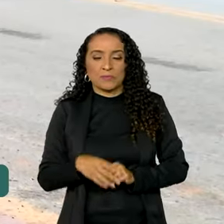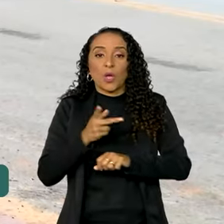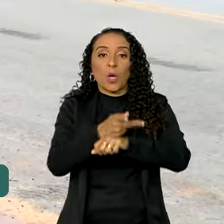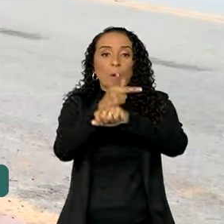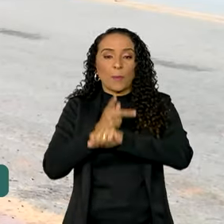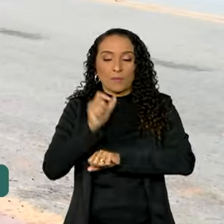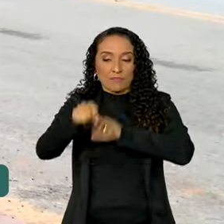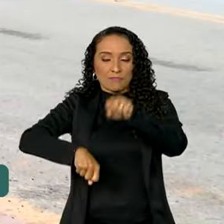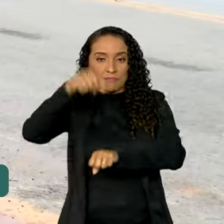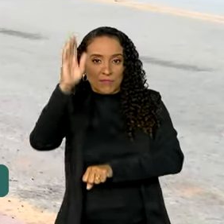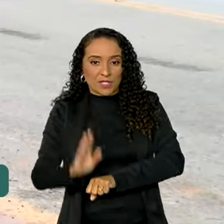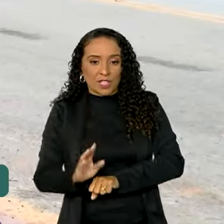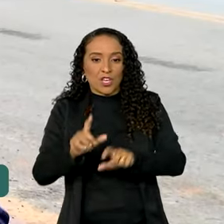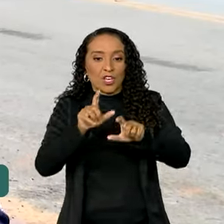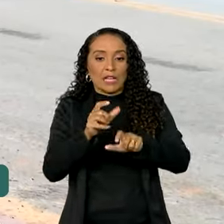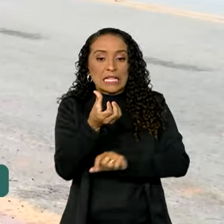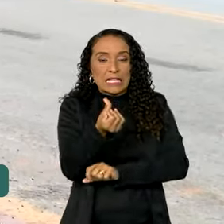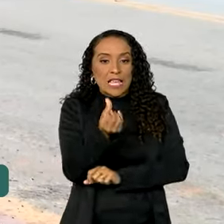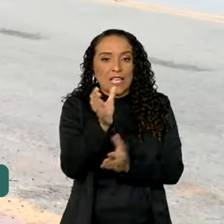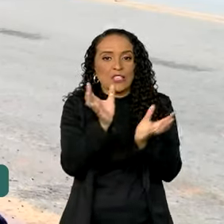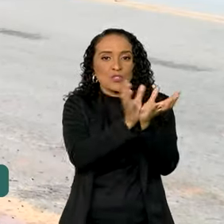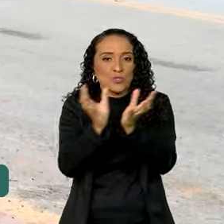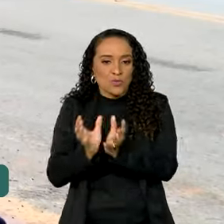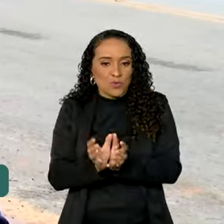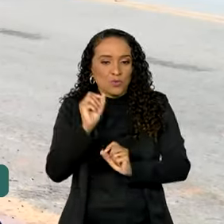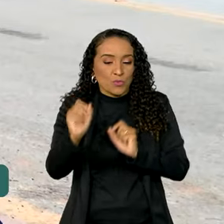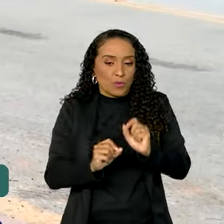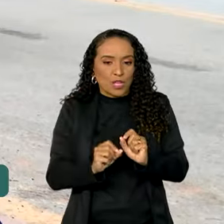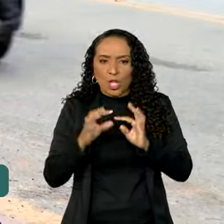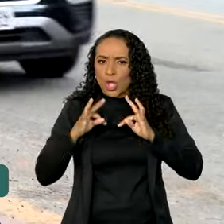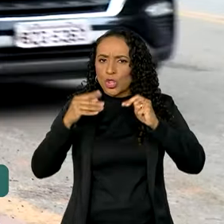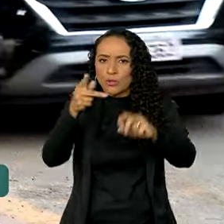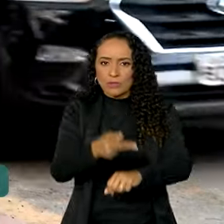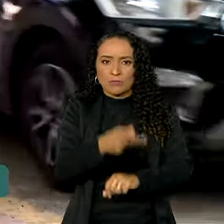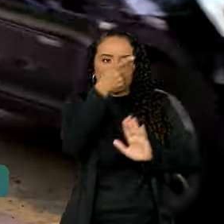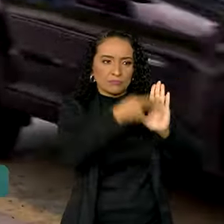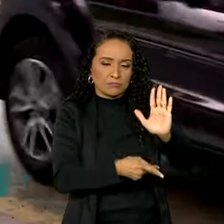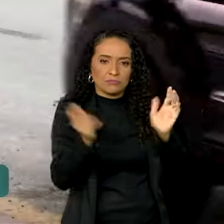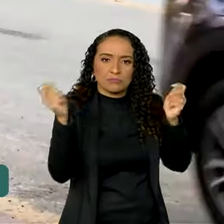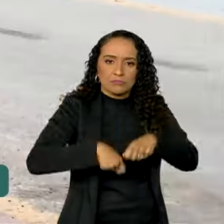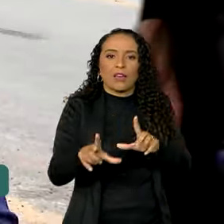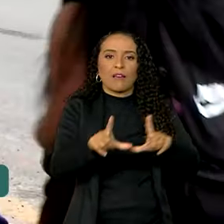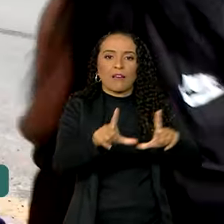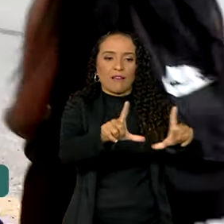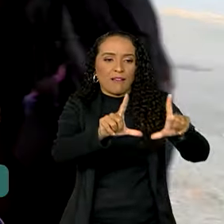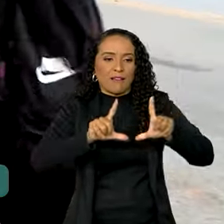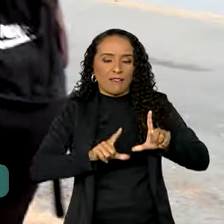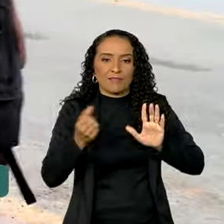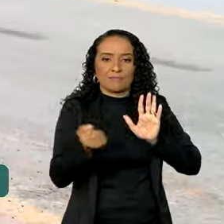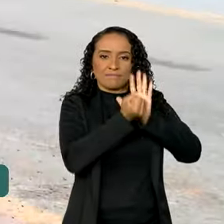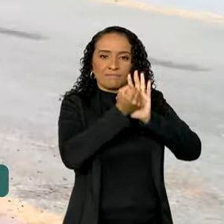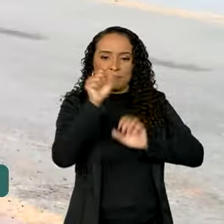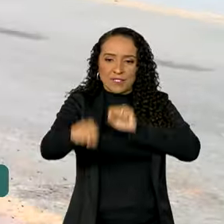Bicicleta Brasil é dividido em seis categorias. Todos os projetos habilitados vão ganhar o selo Bicicleta Brasil,